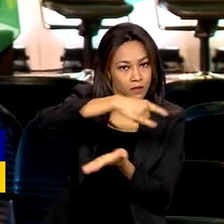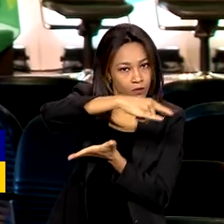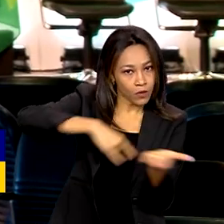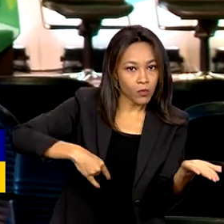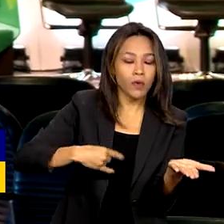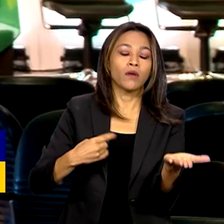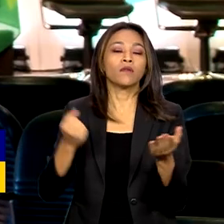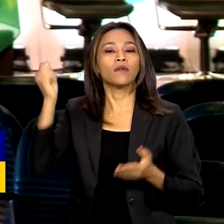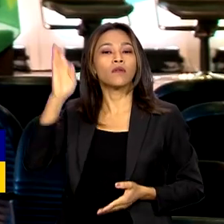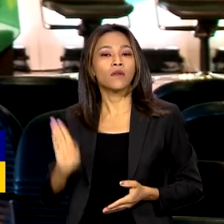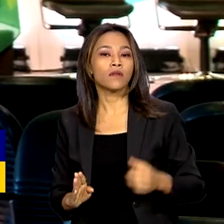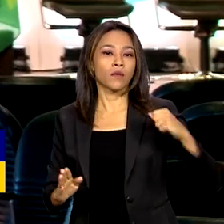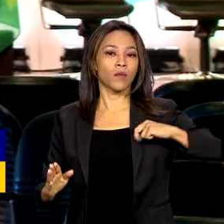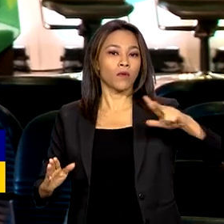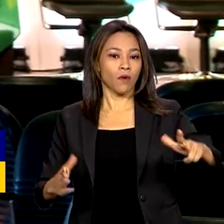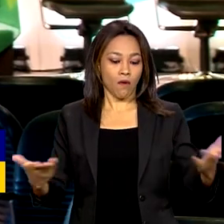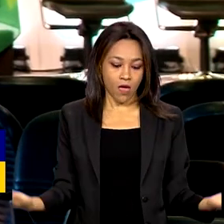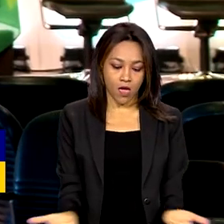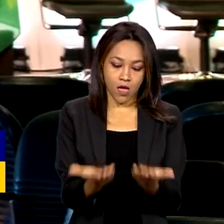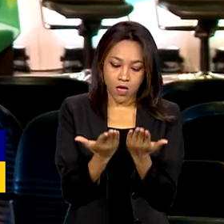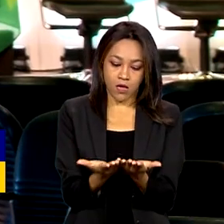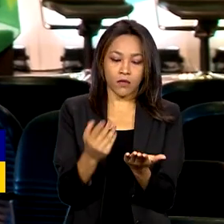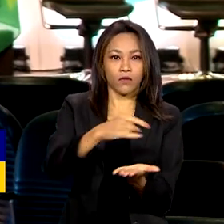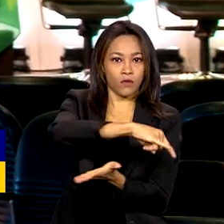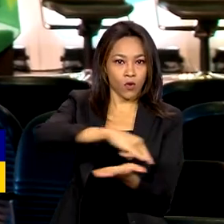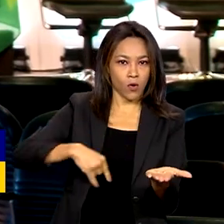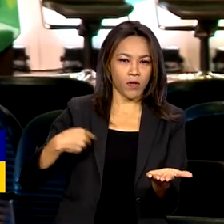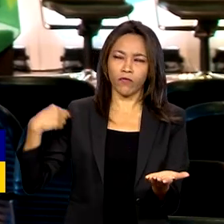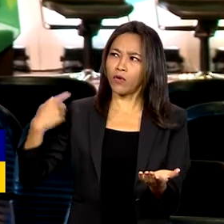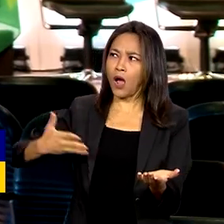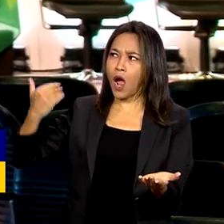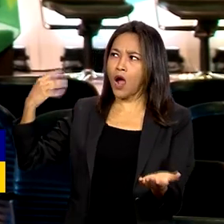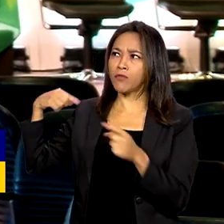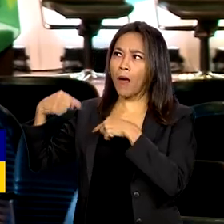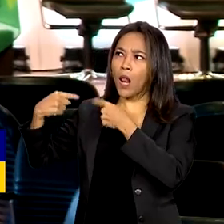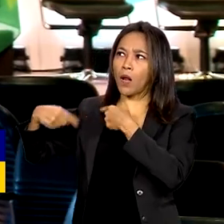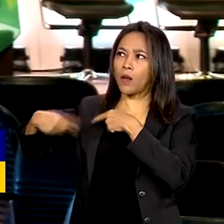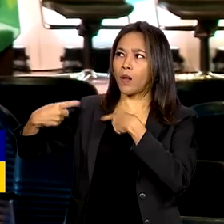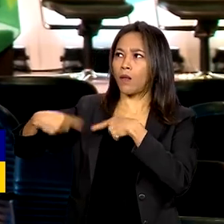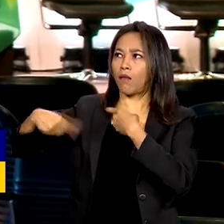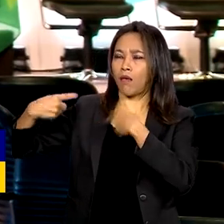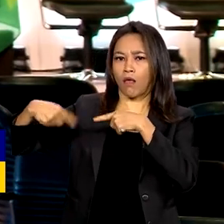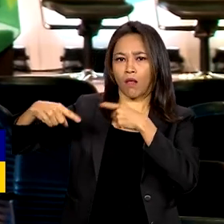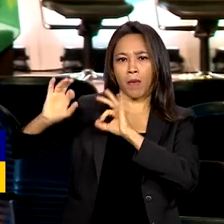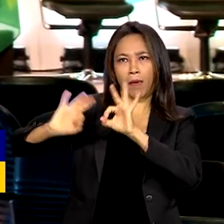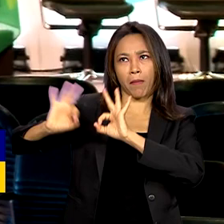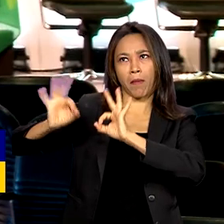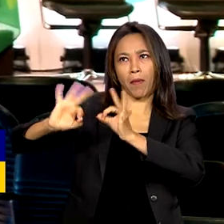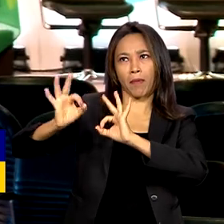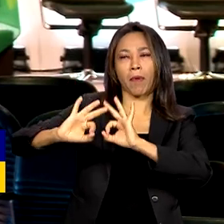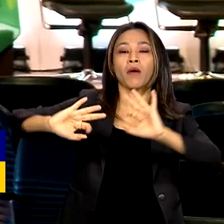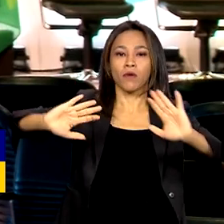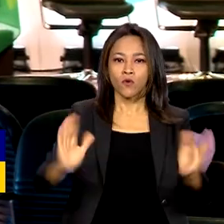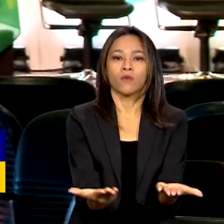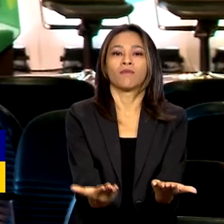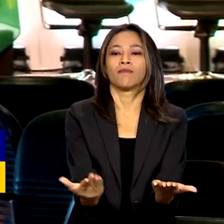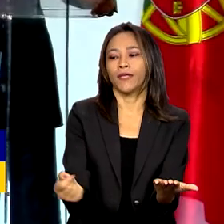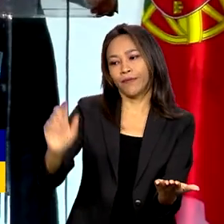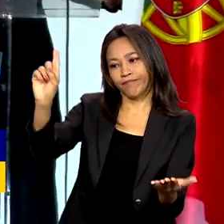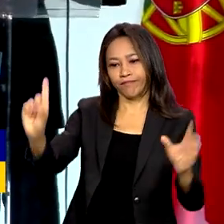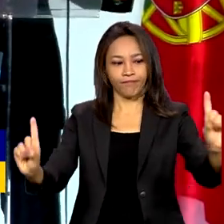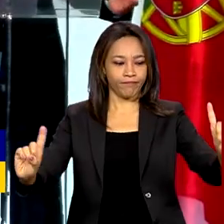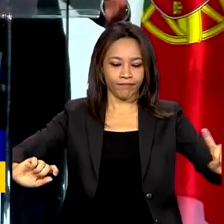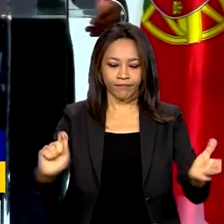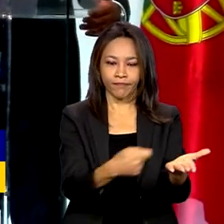e Brasil. Os documentos foram discutidos ao longo da preparação da cúpula e aprovados pelos dois governantes.